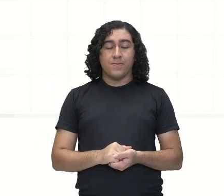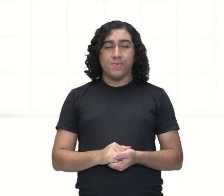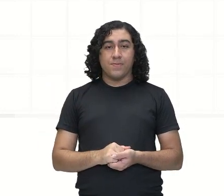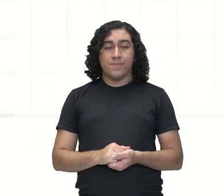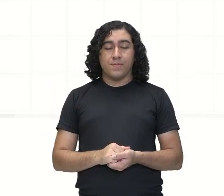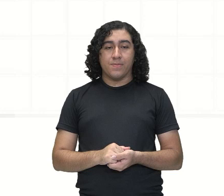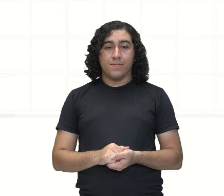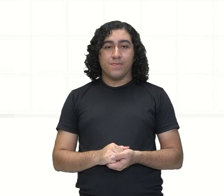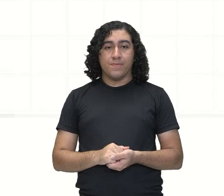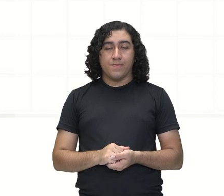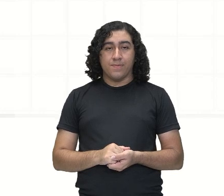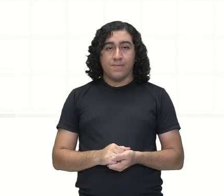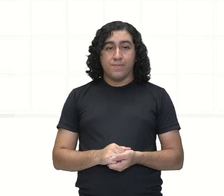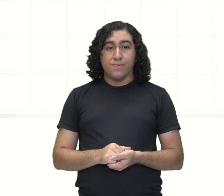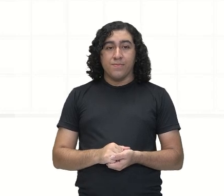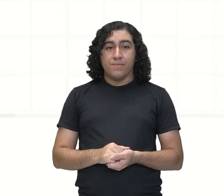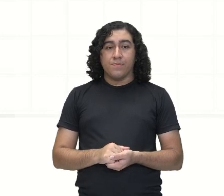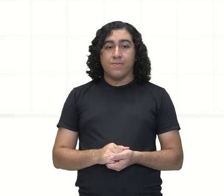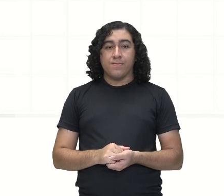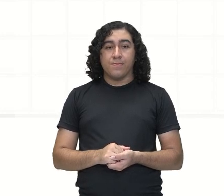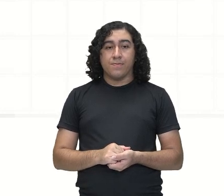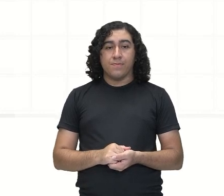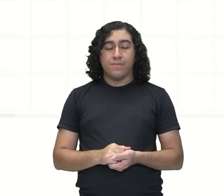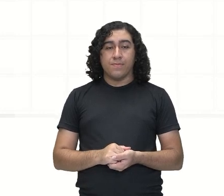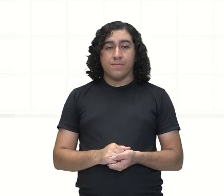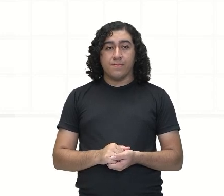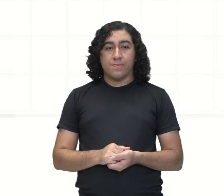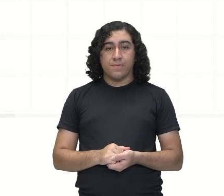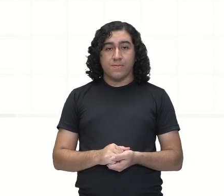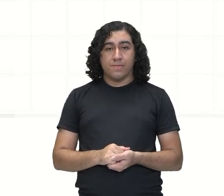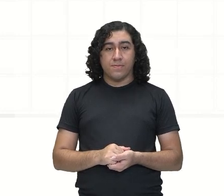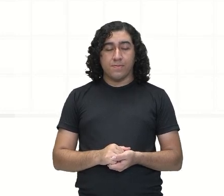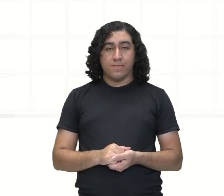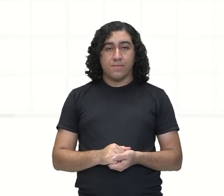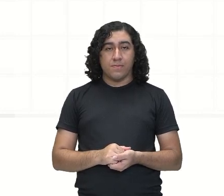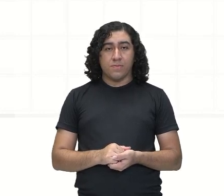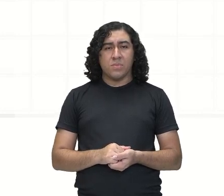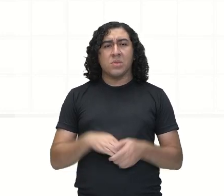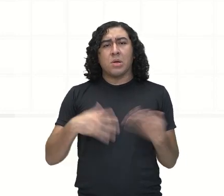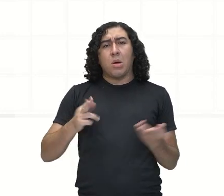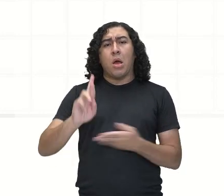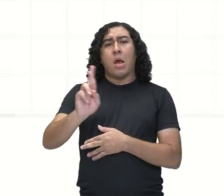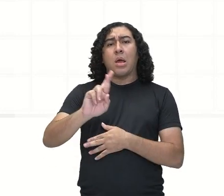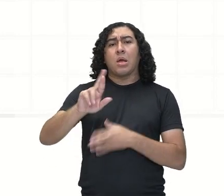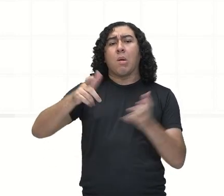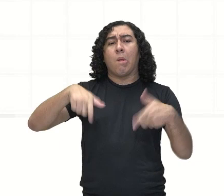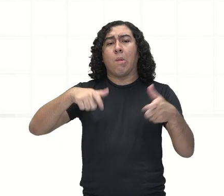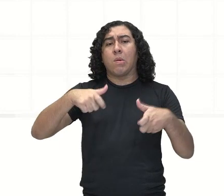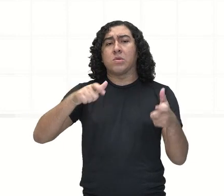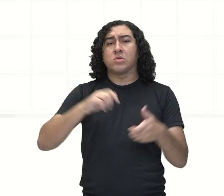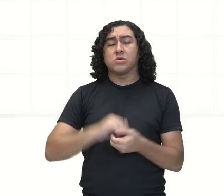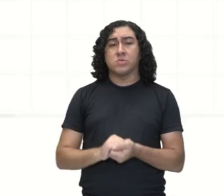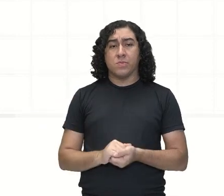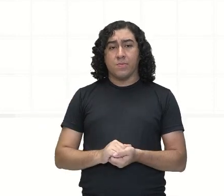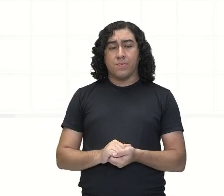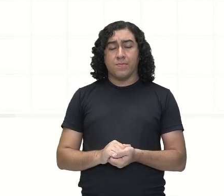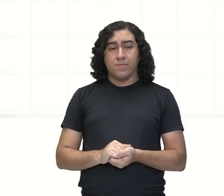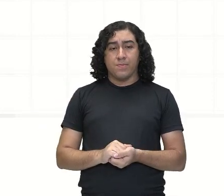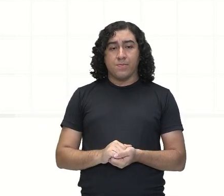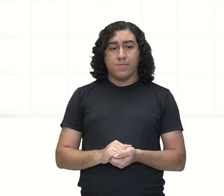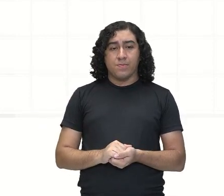Quando nós falamos do raio, ele vai do centro até